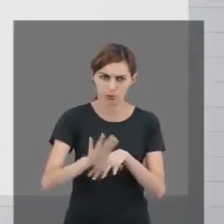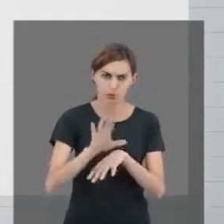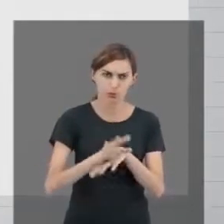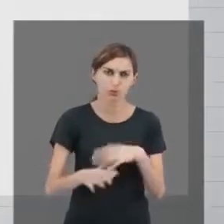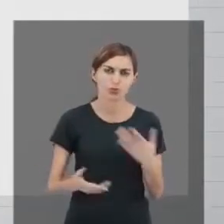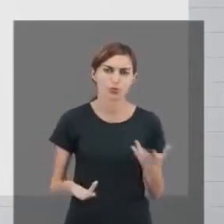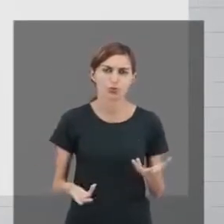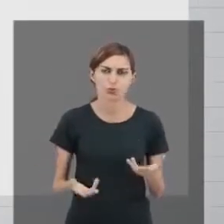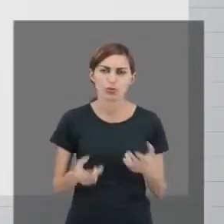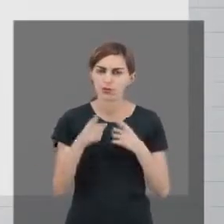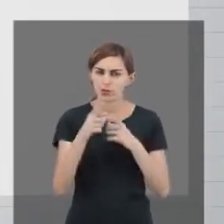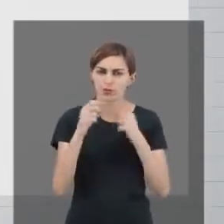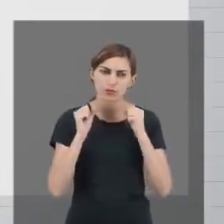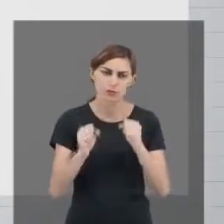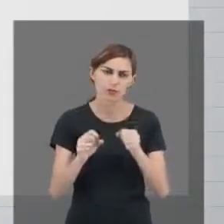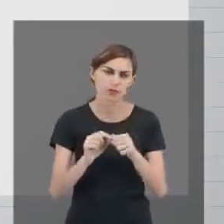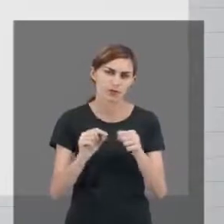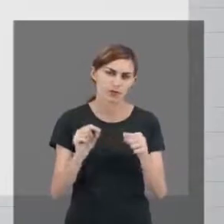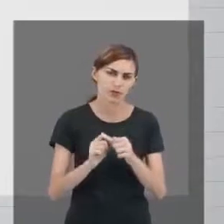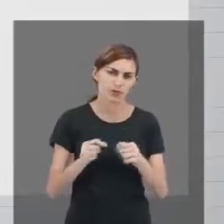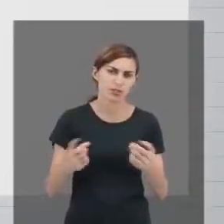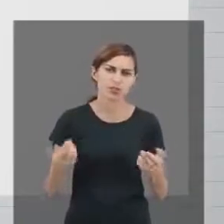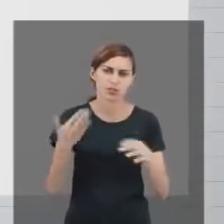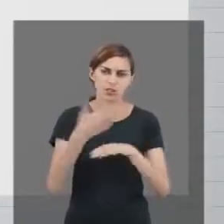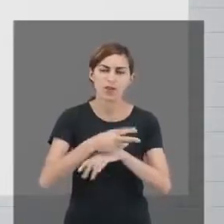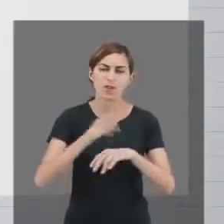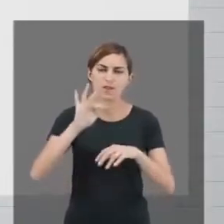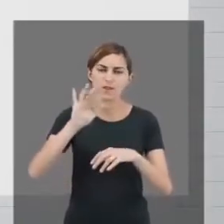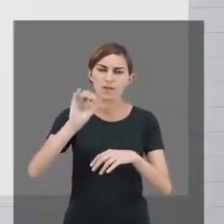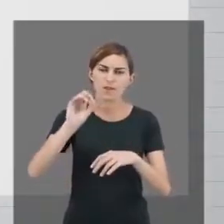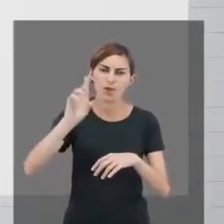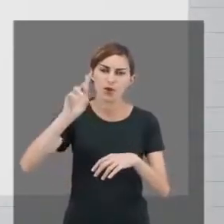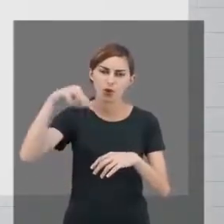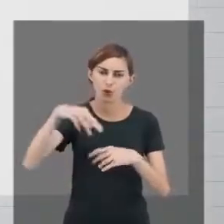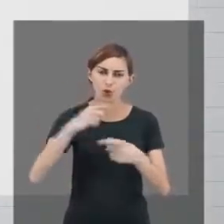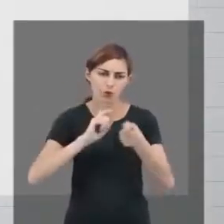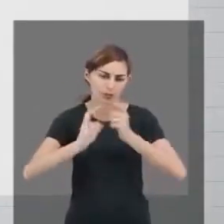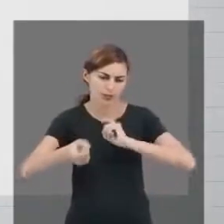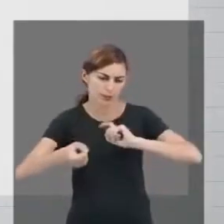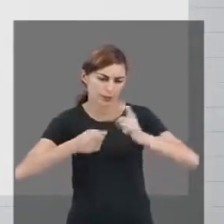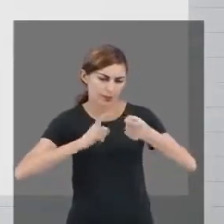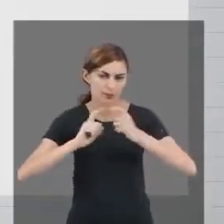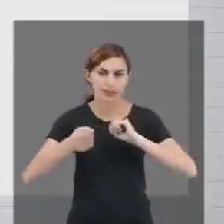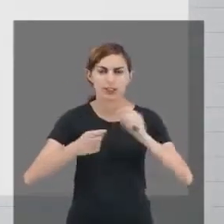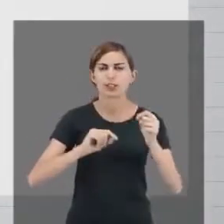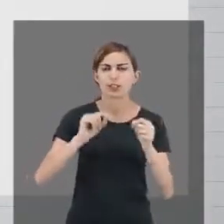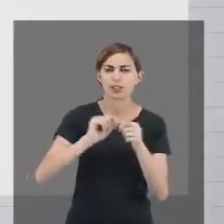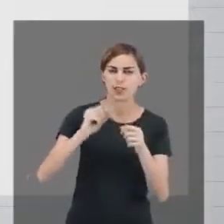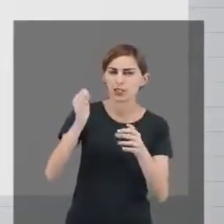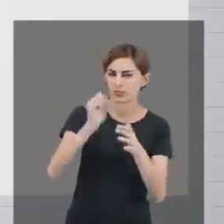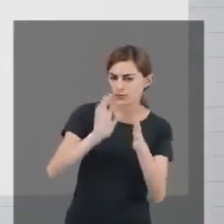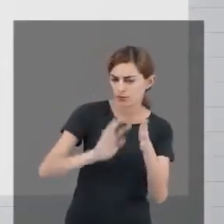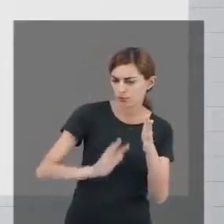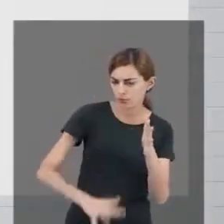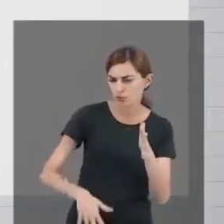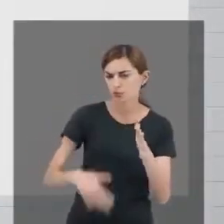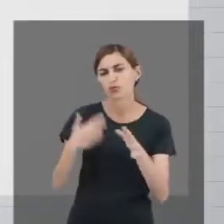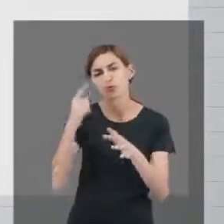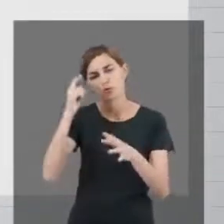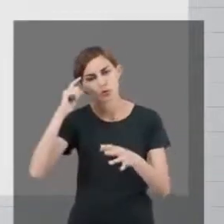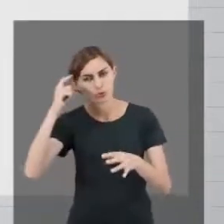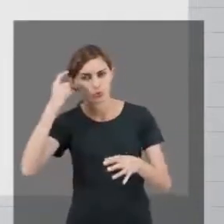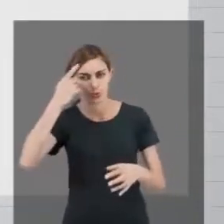você vai fazer isso entrando nos fóruns, debatendo, fazendo suas atividades, tirando